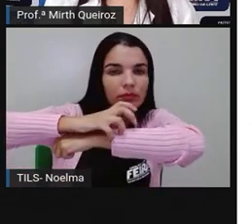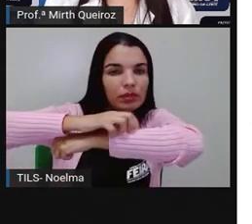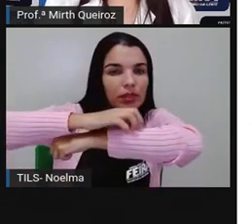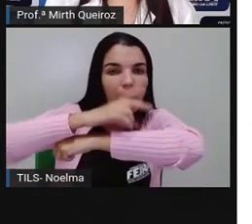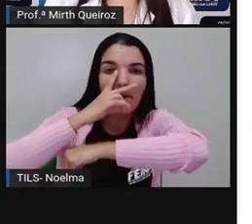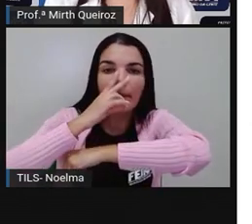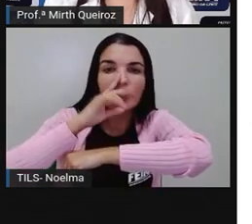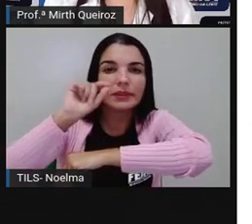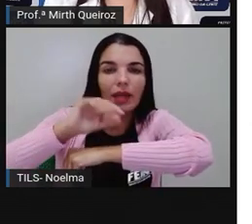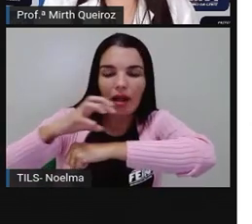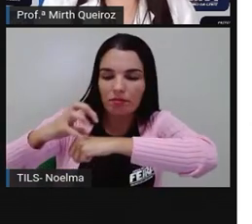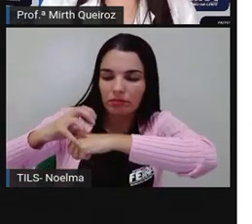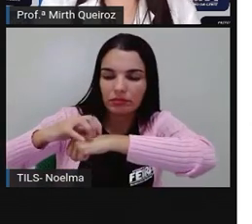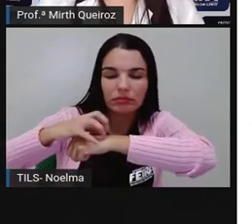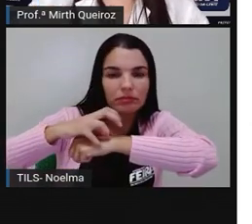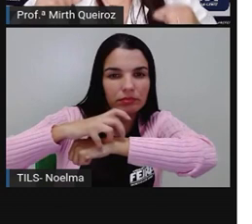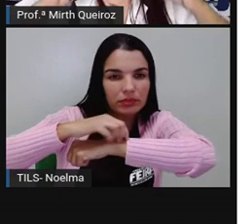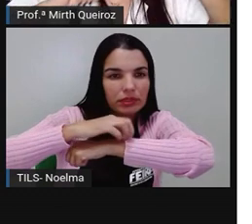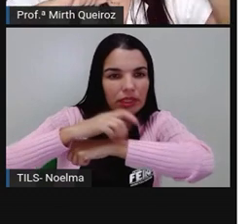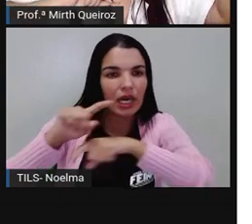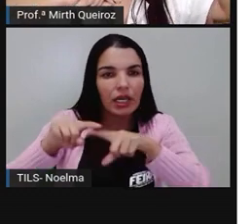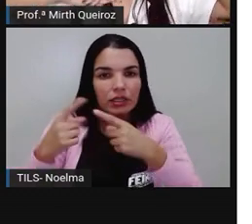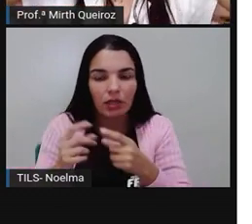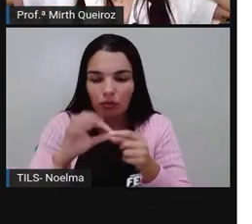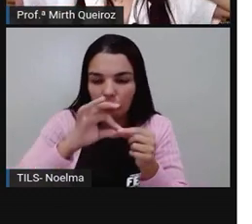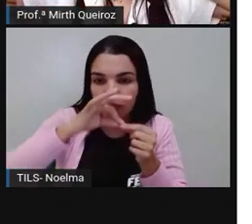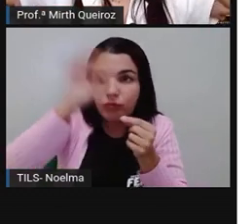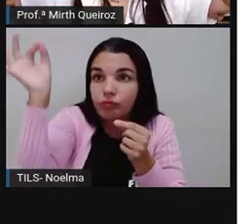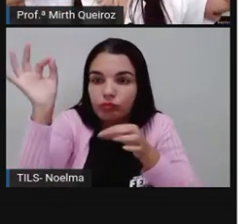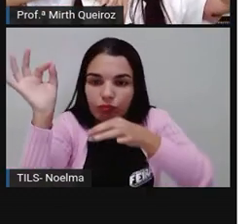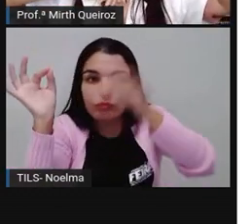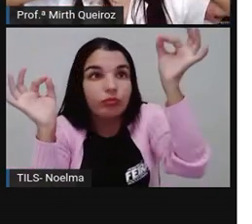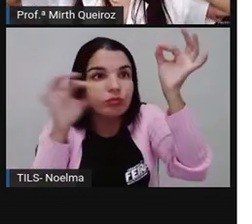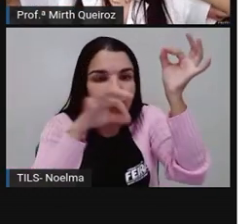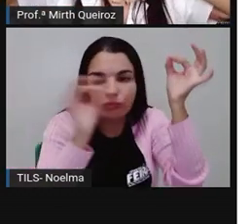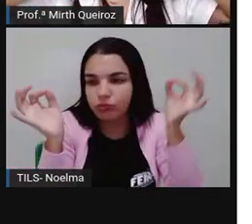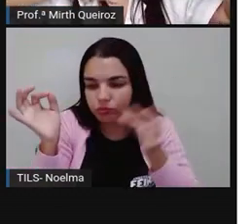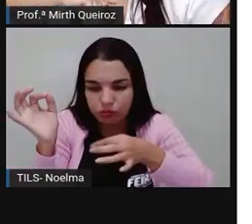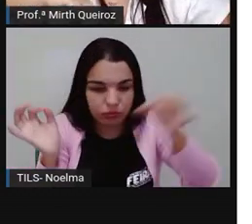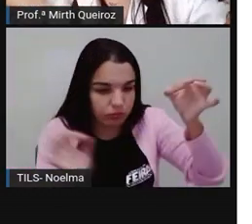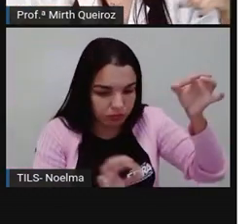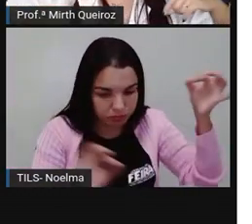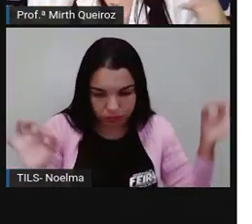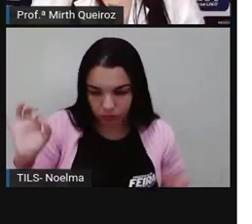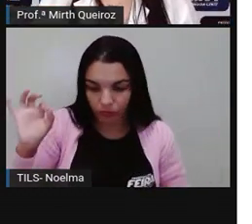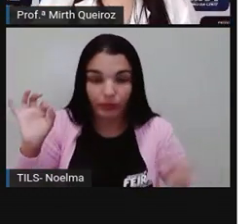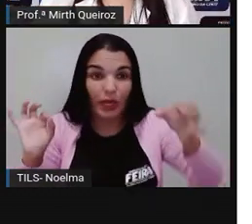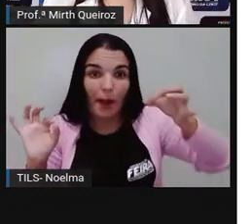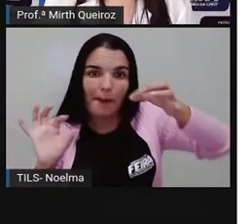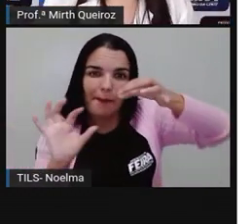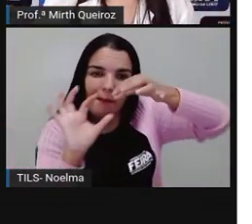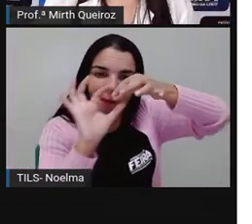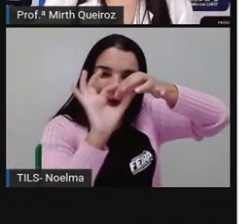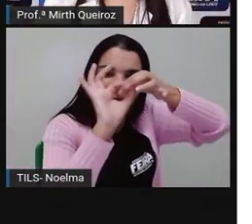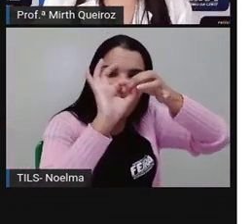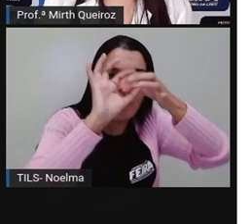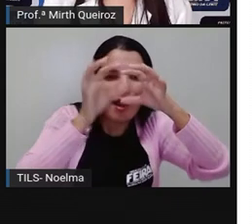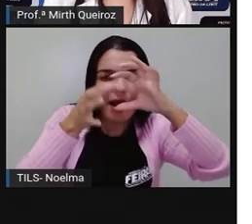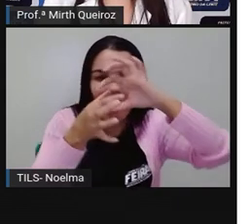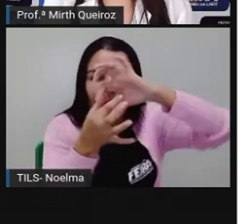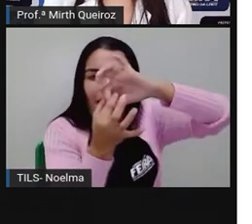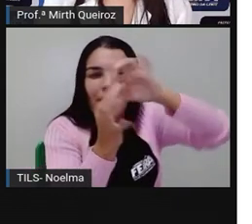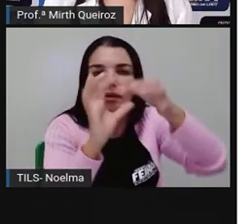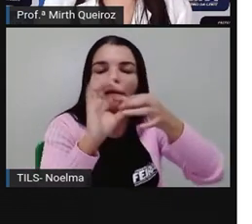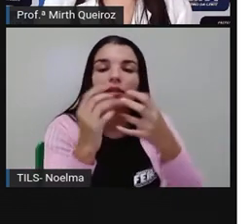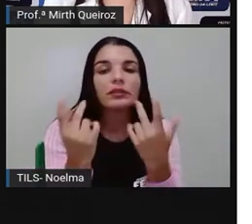pra ela viver ali. Aí vocês podem observar que tem vários fios que vão se interligando. Assim acontece também com as